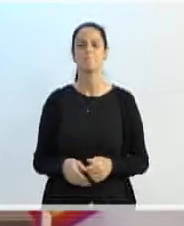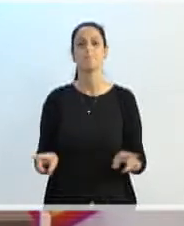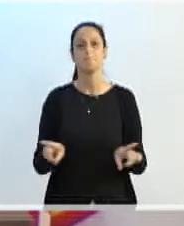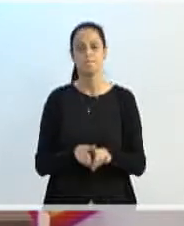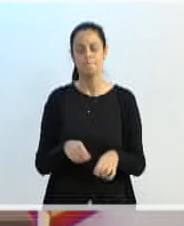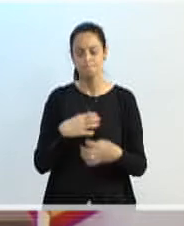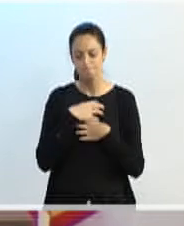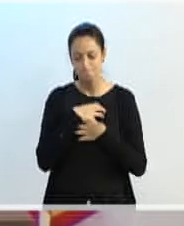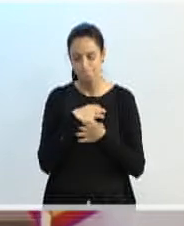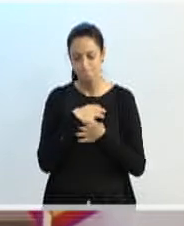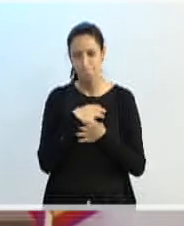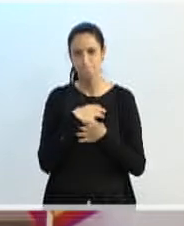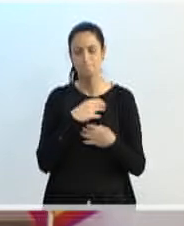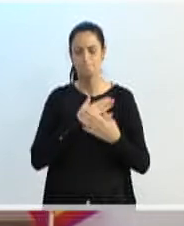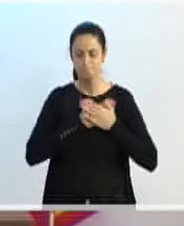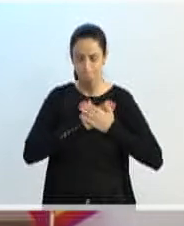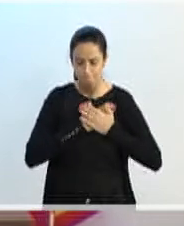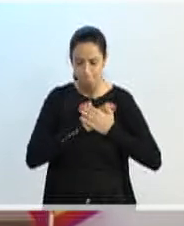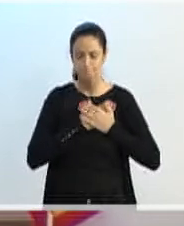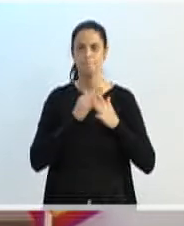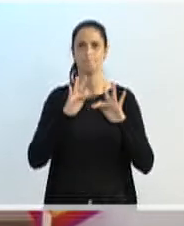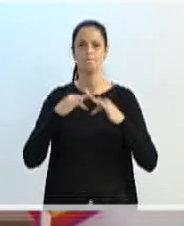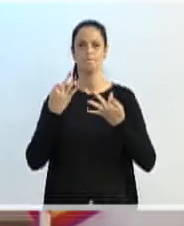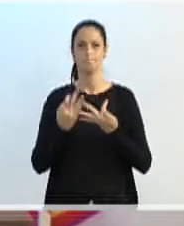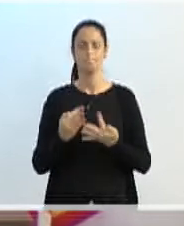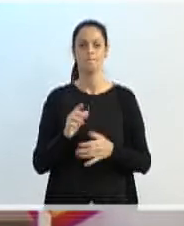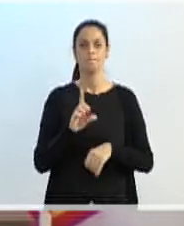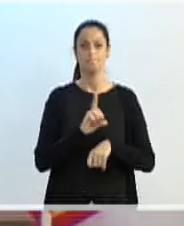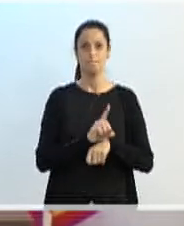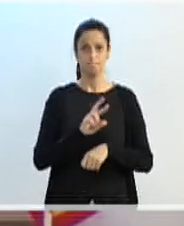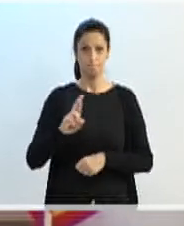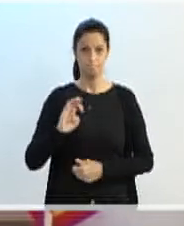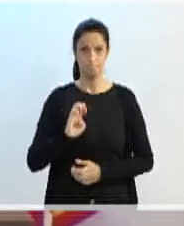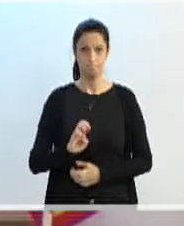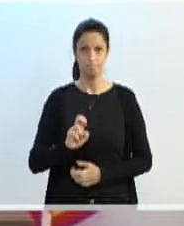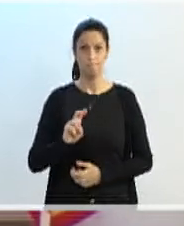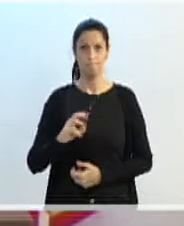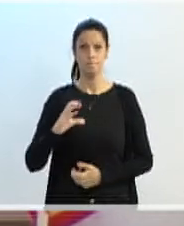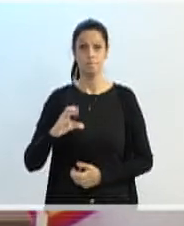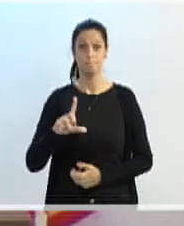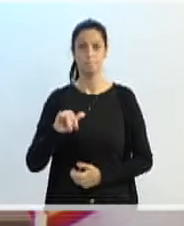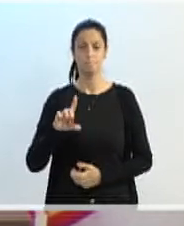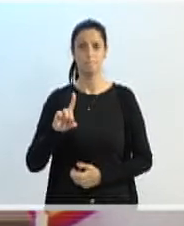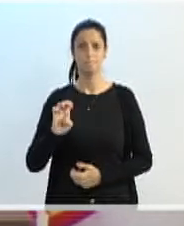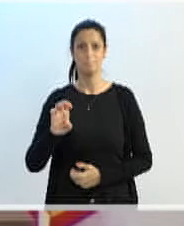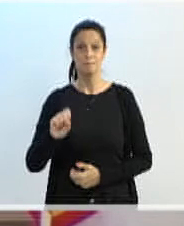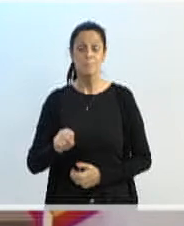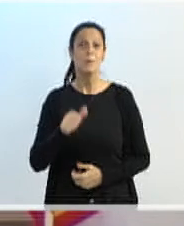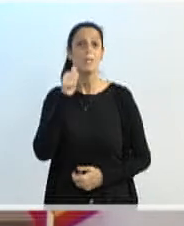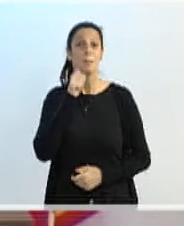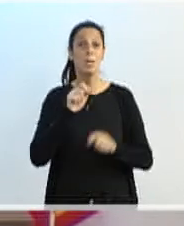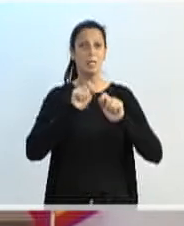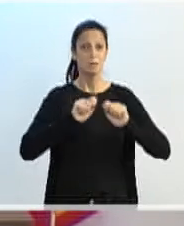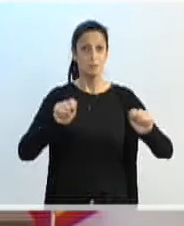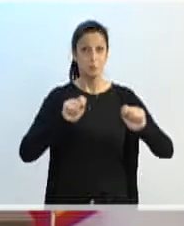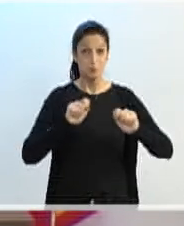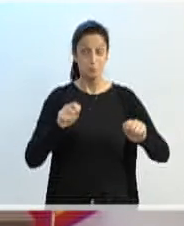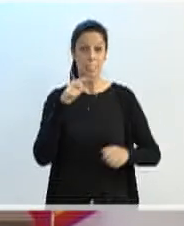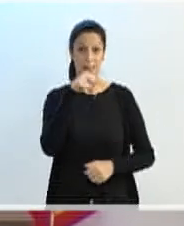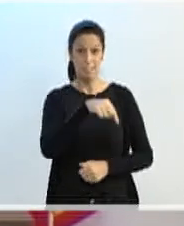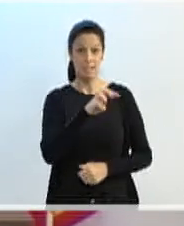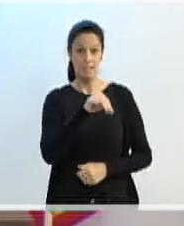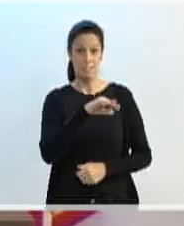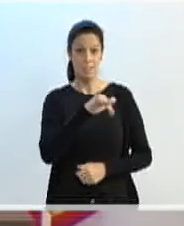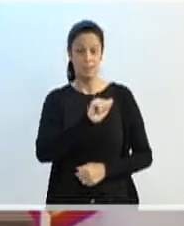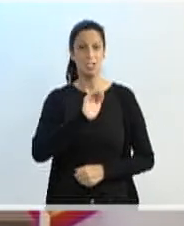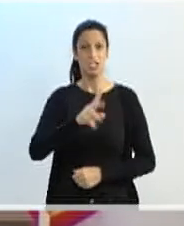sentimentos, primeiramente, à família doutor Euclides. Eu tenho a minha assessora, Maria Aparecida, que trabalhou